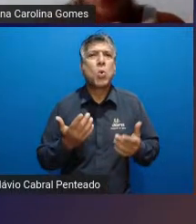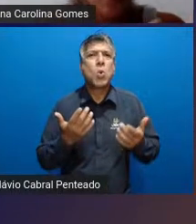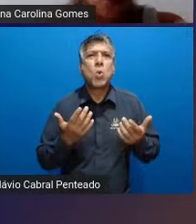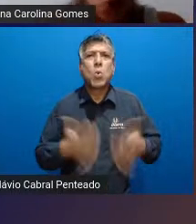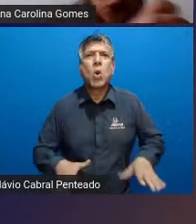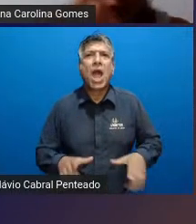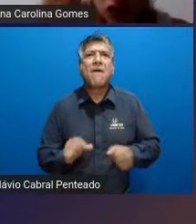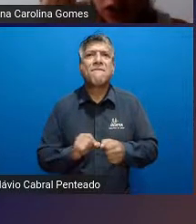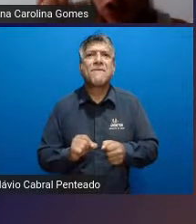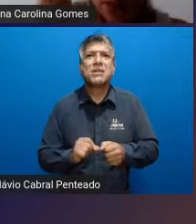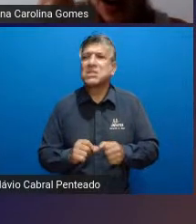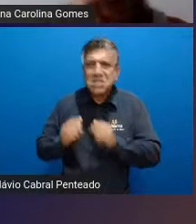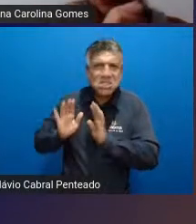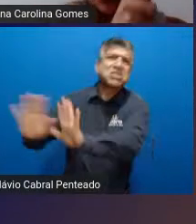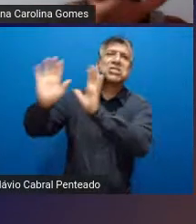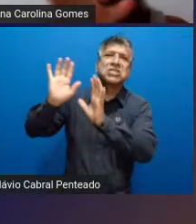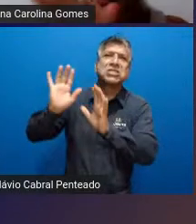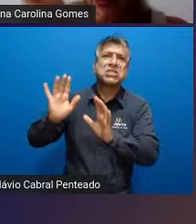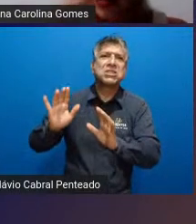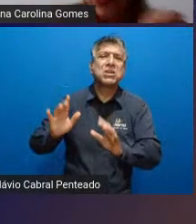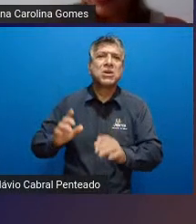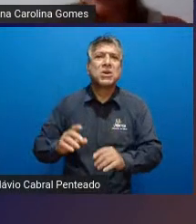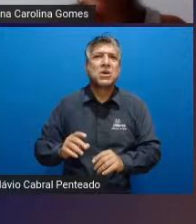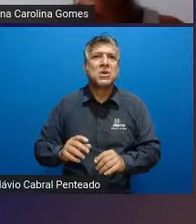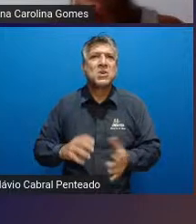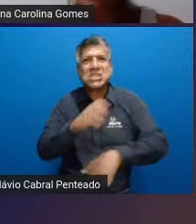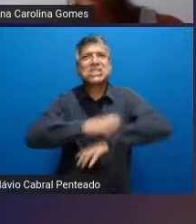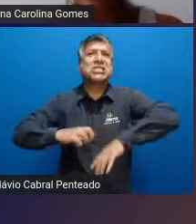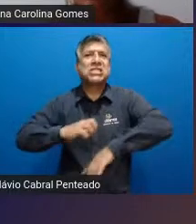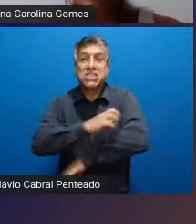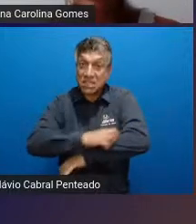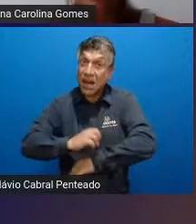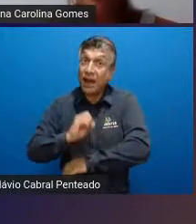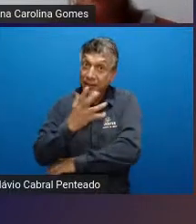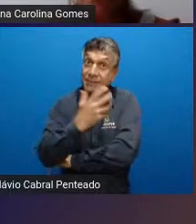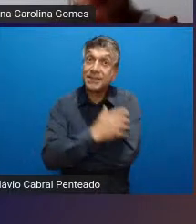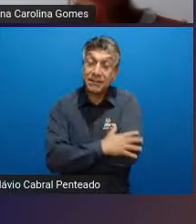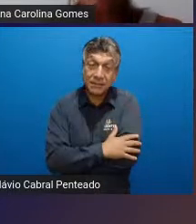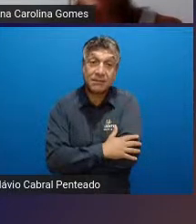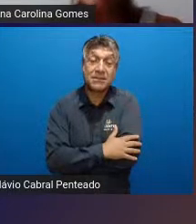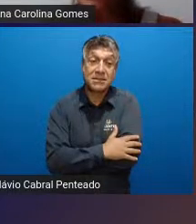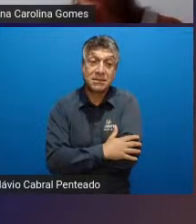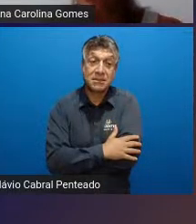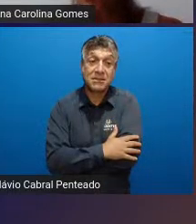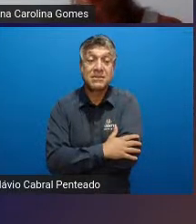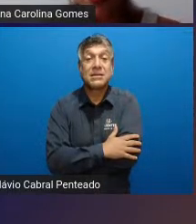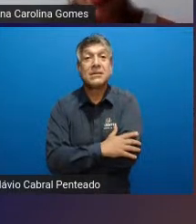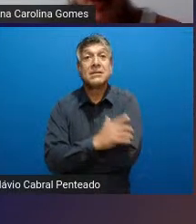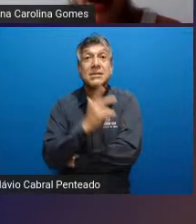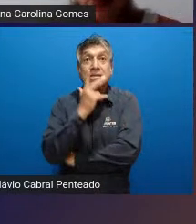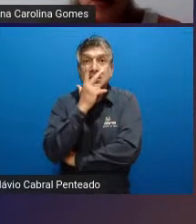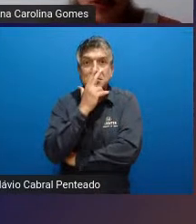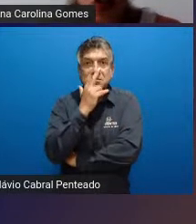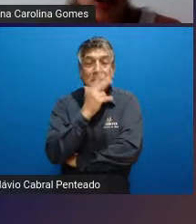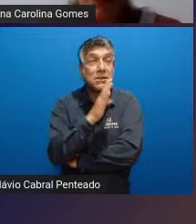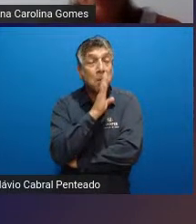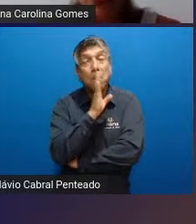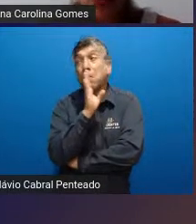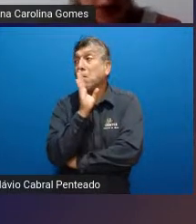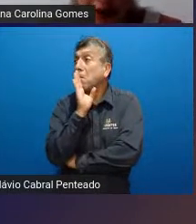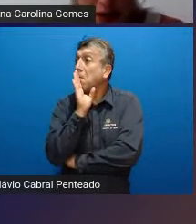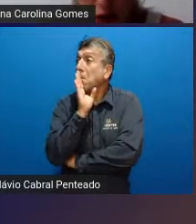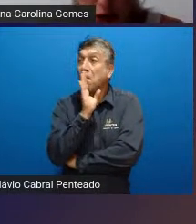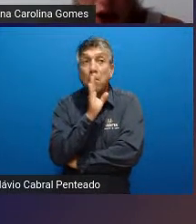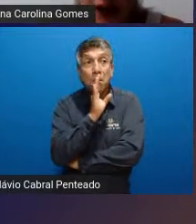querem fazer eles te empurram te arranham né quando parece que eles estão desinteressados a gente